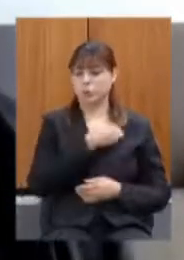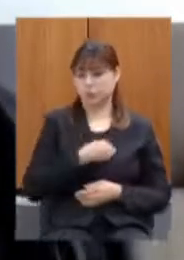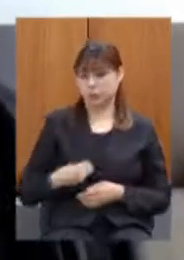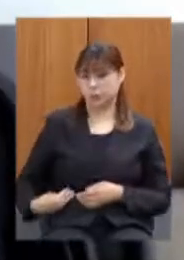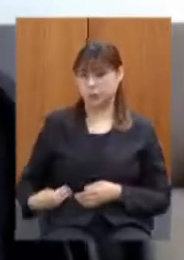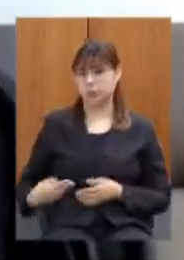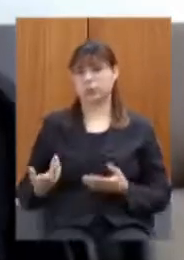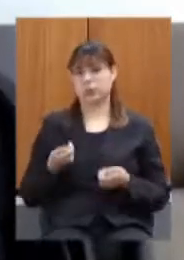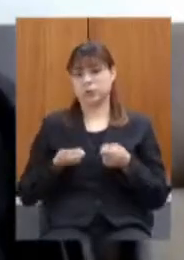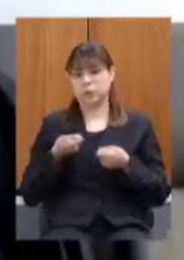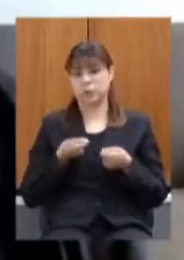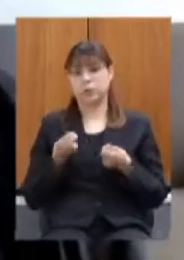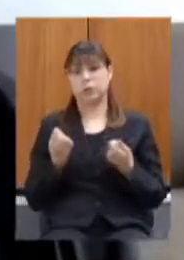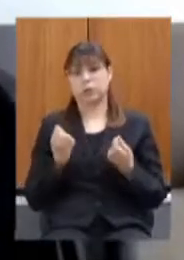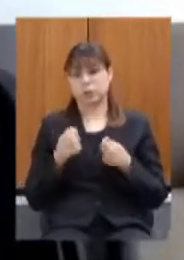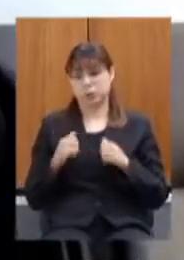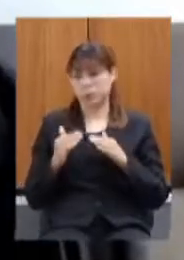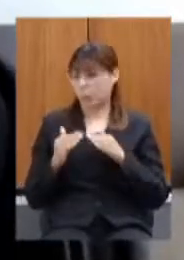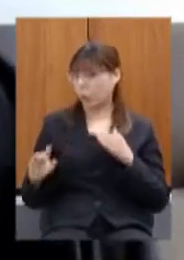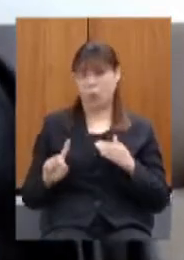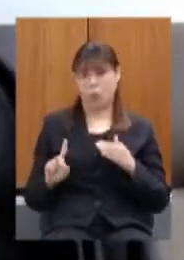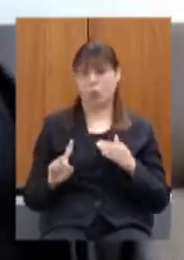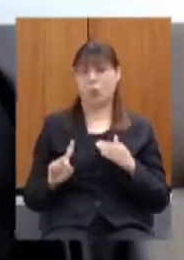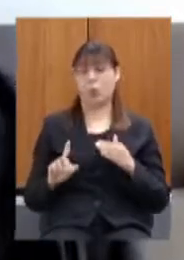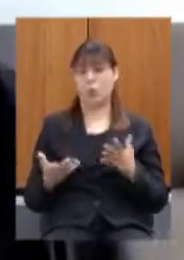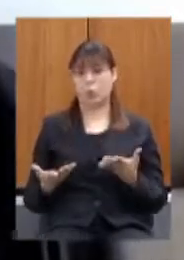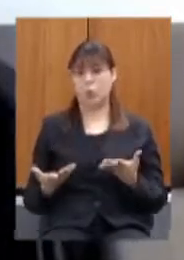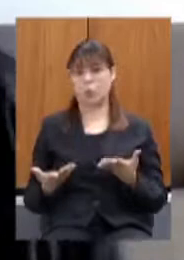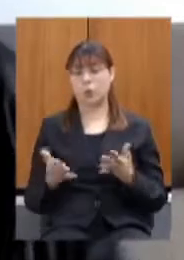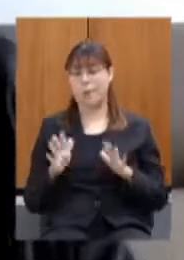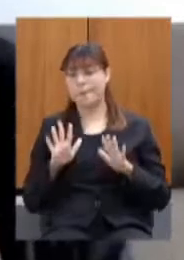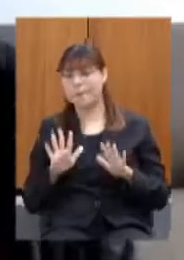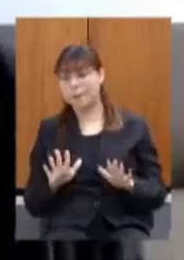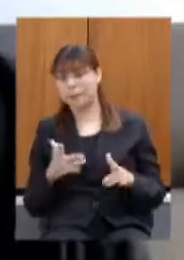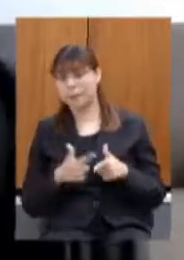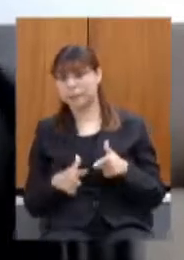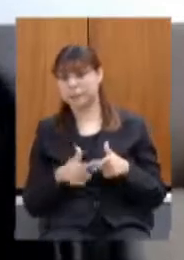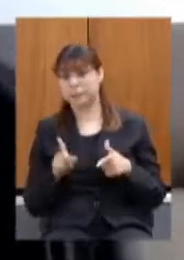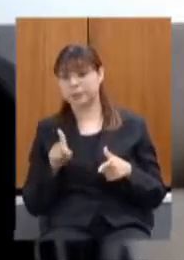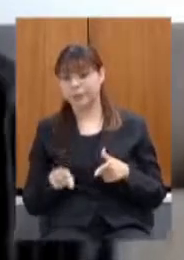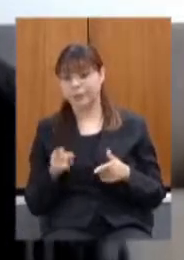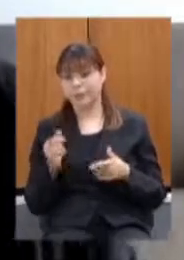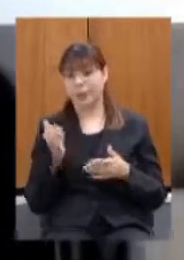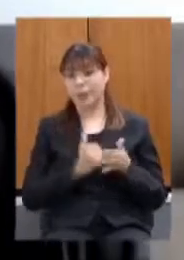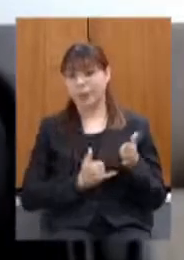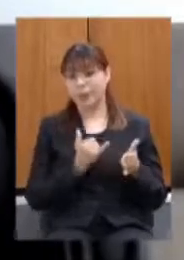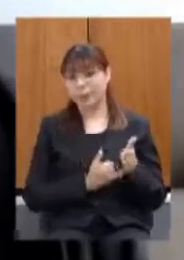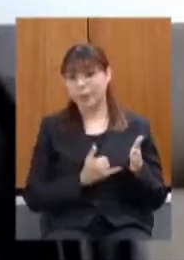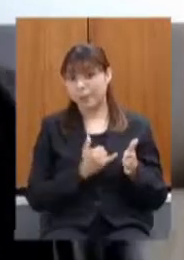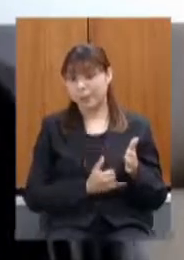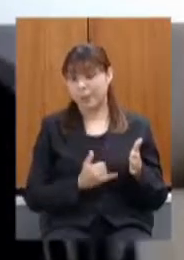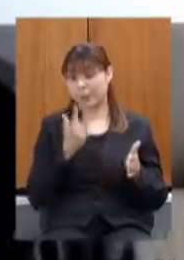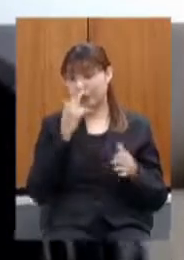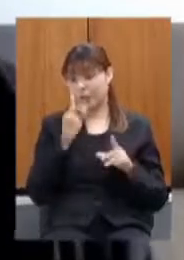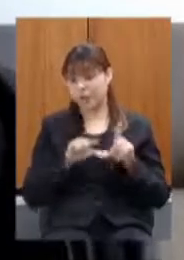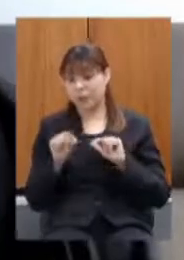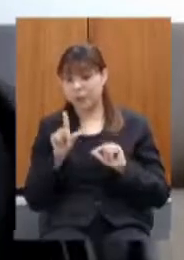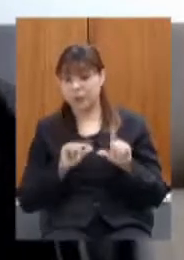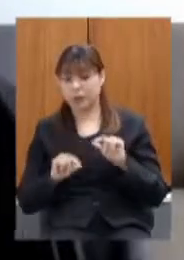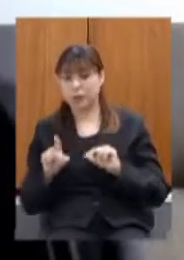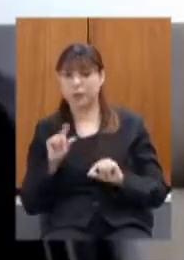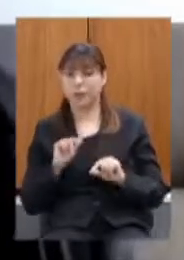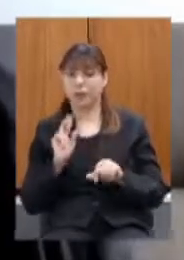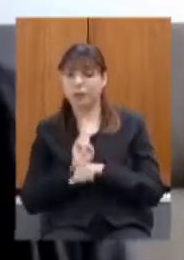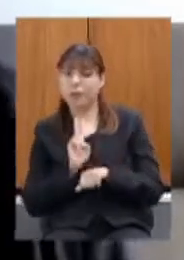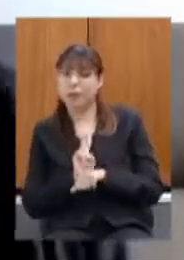dar o contra o que existe é um imposto seletivo específico provisoríssimo provisoríssimo